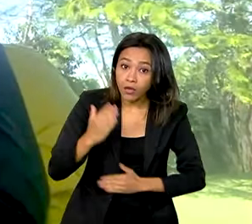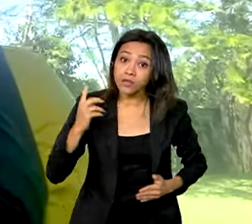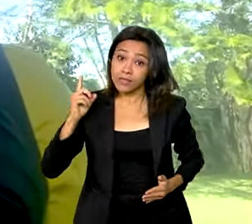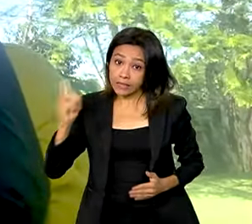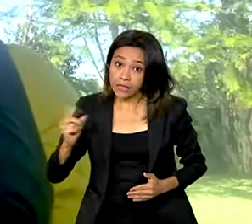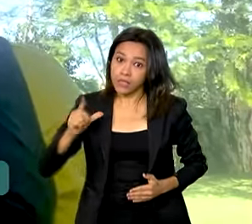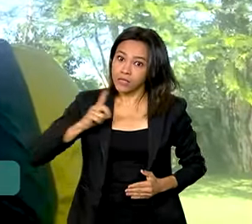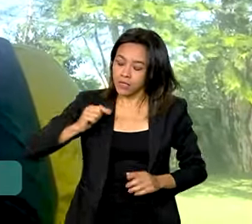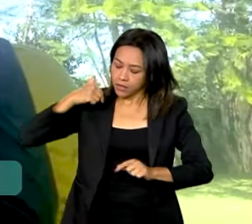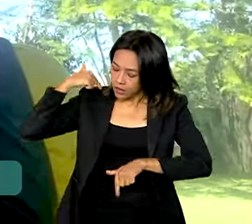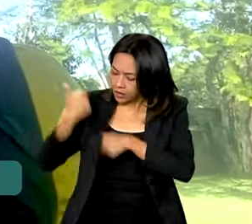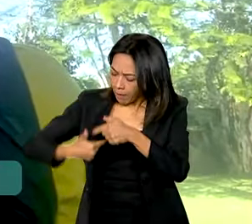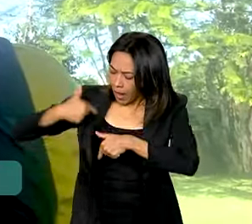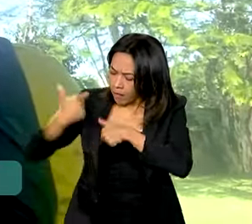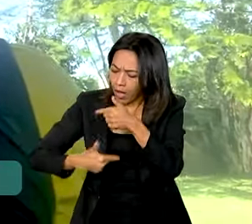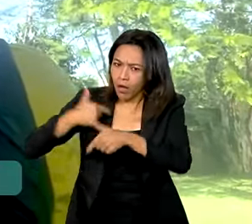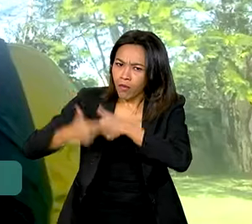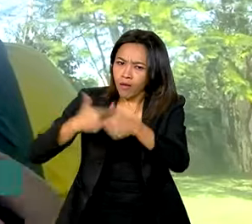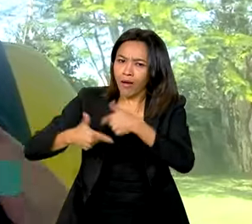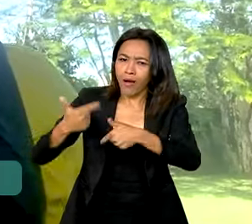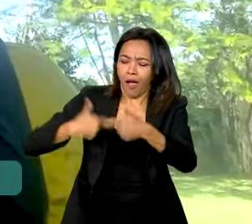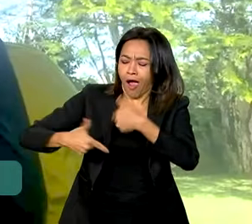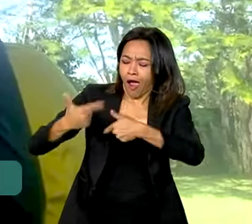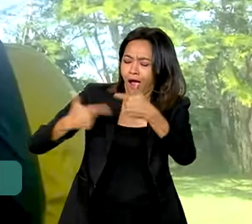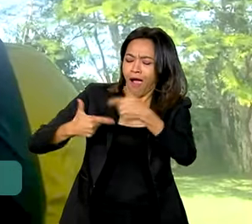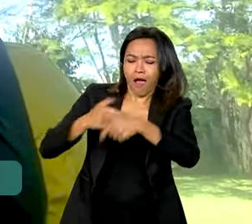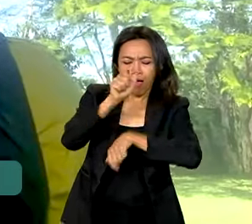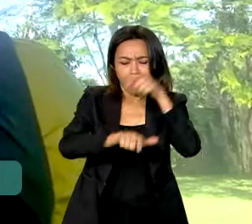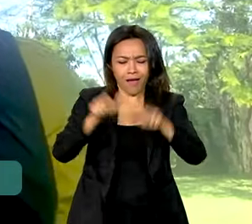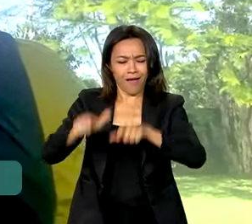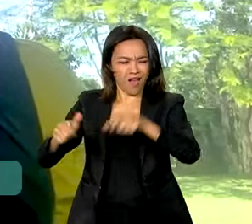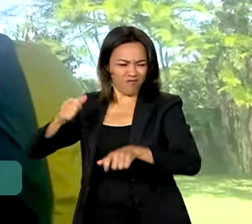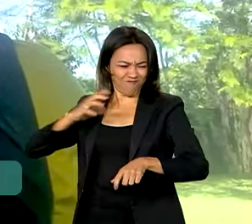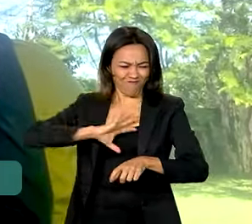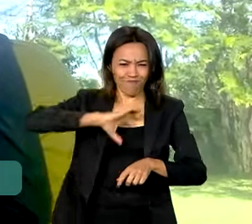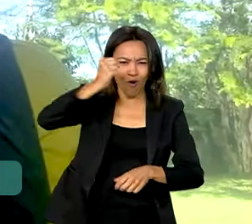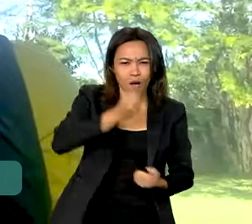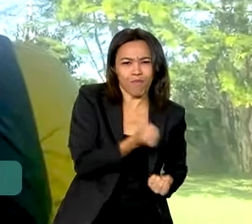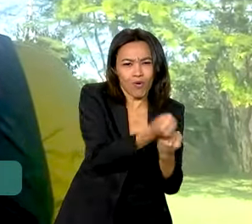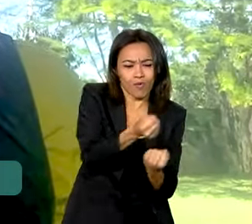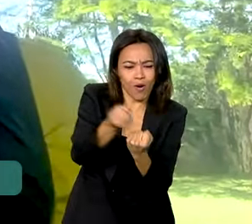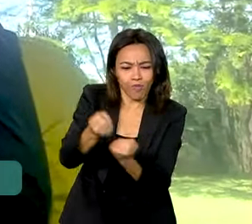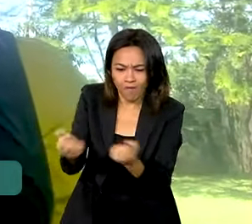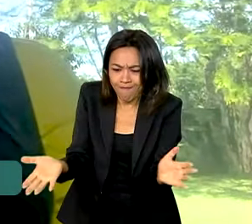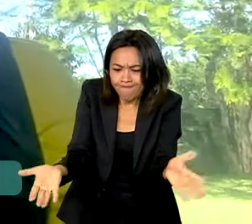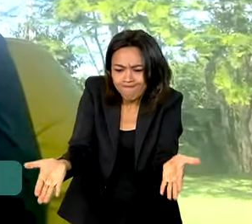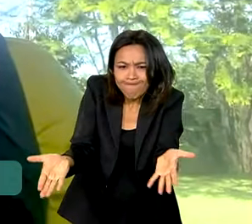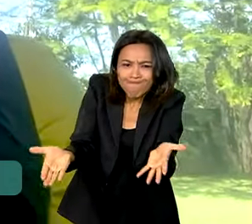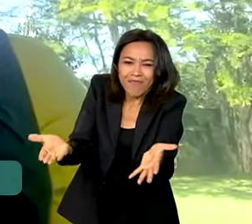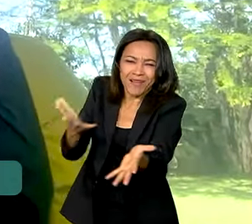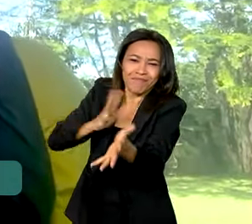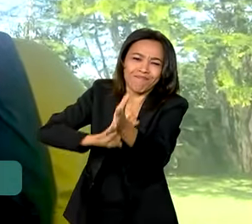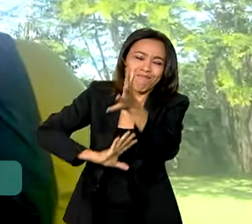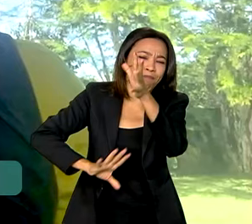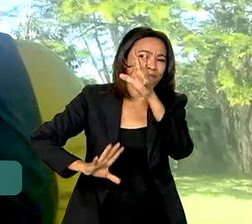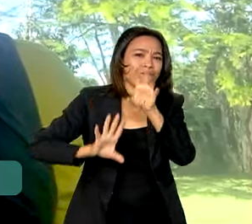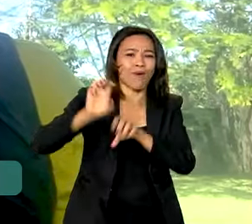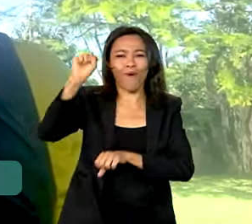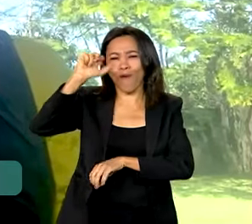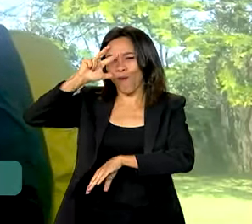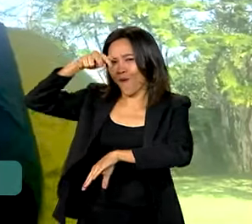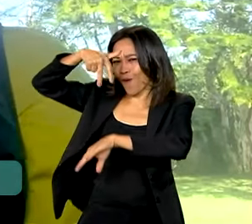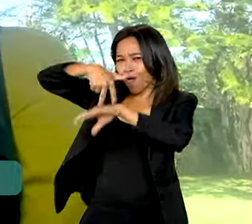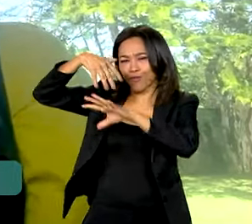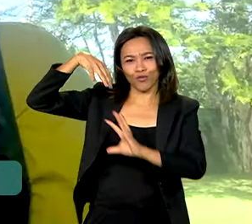tem trabalhado incansavelmente para garantir que nossos atletas tenham todo o suporte necessário para brilhar no palco